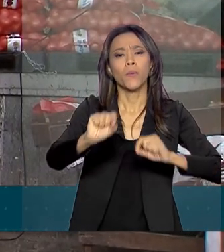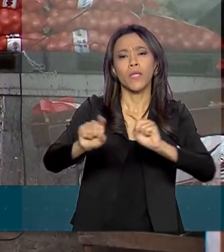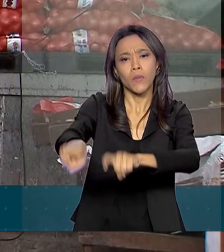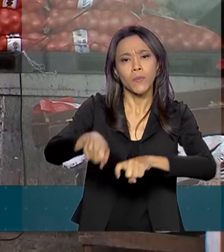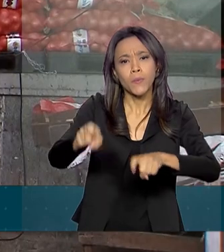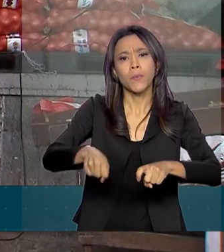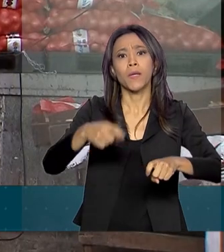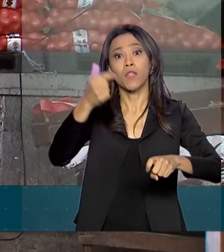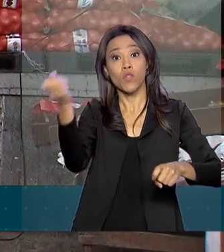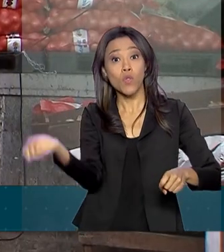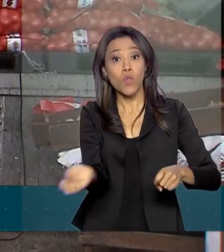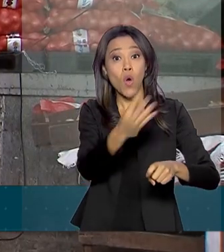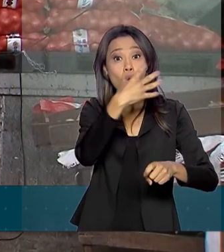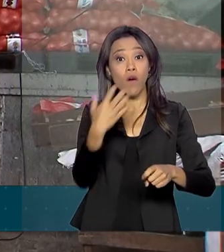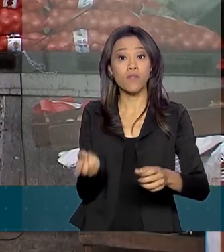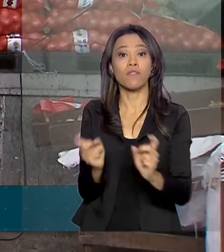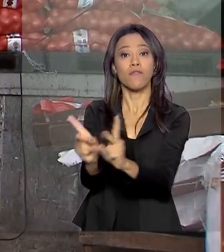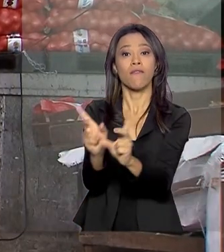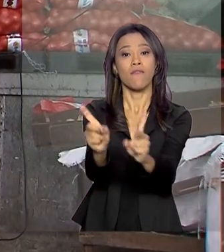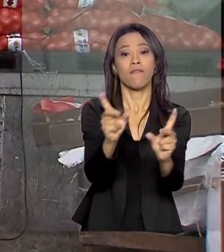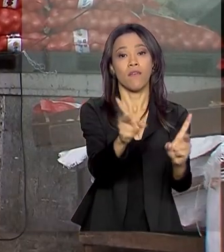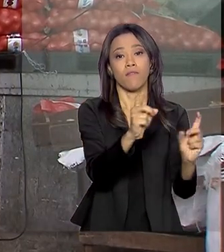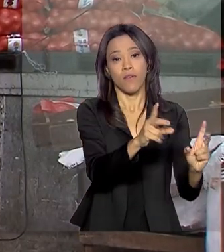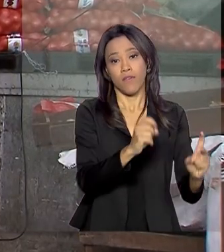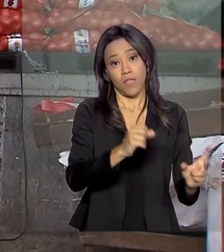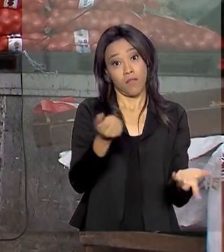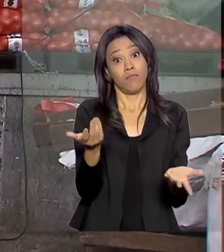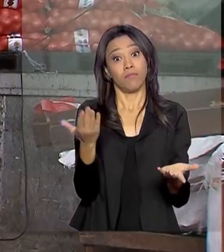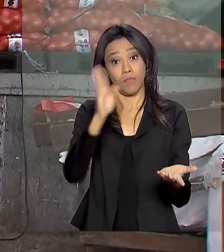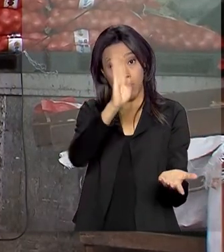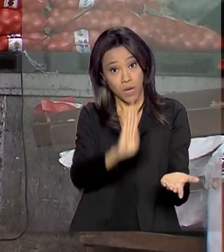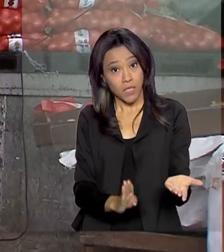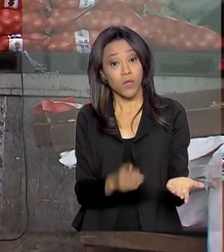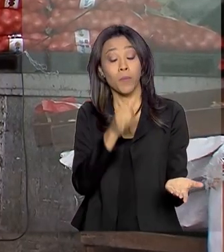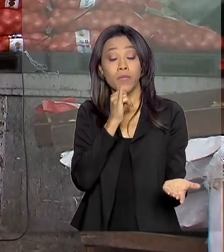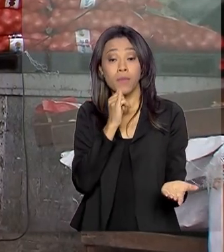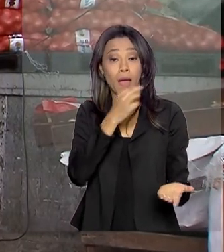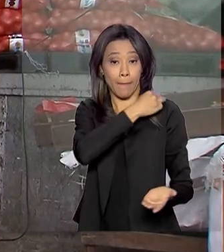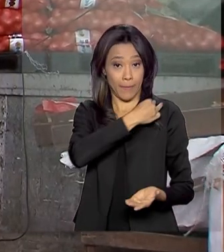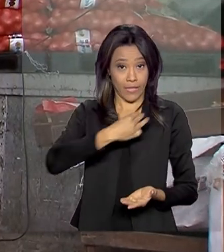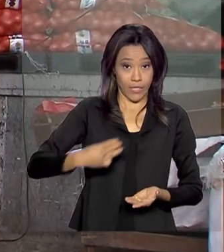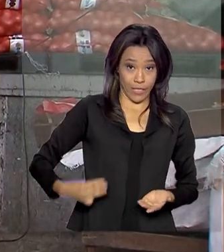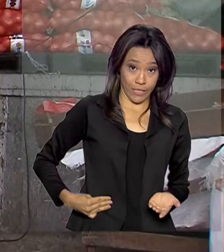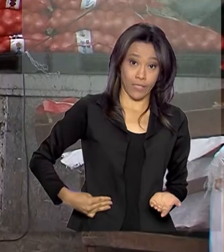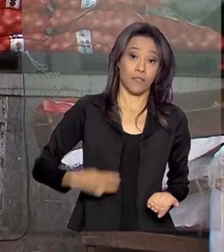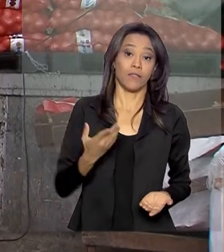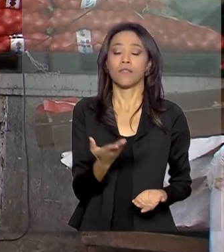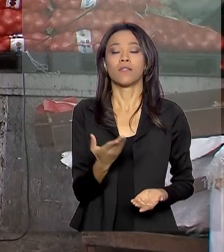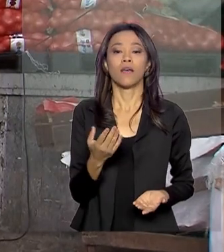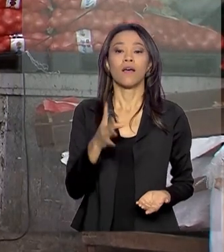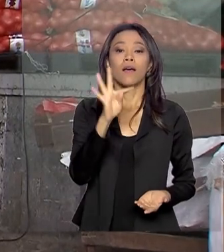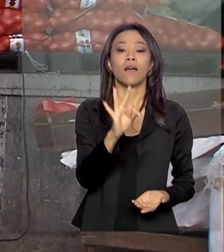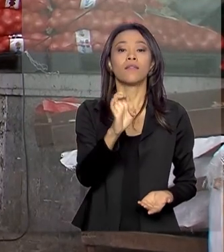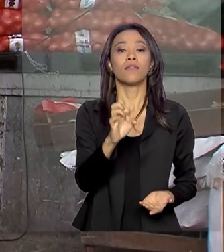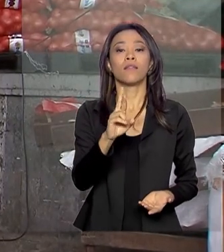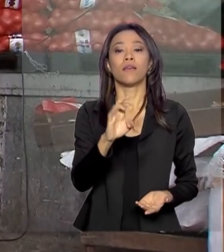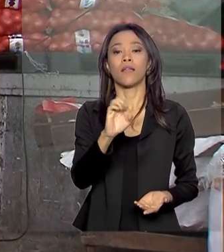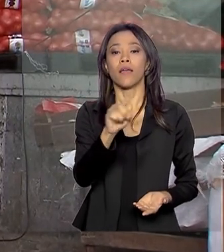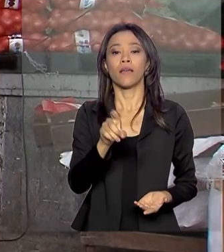os produtos agrícolas brasileiros. A ministra Tereza Cristina, por exemplo, voltou da última missão